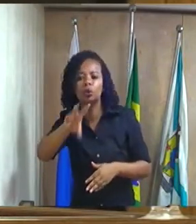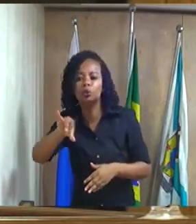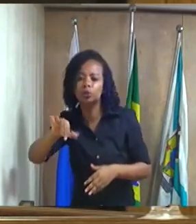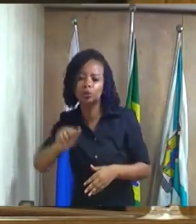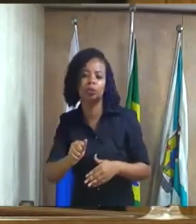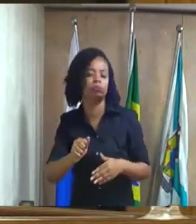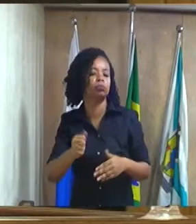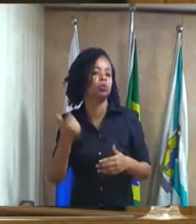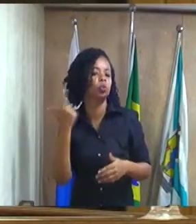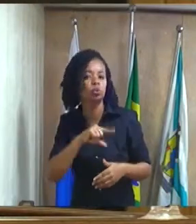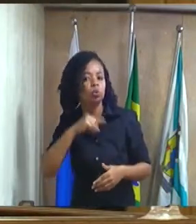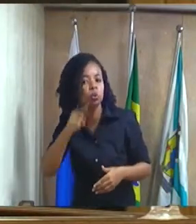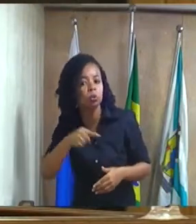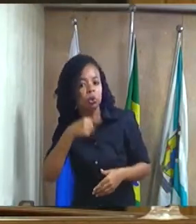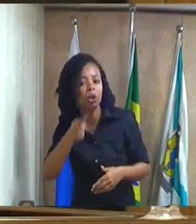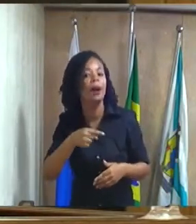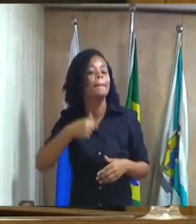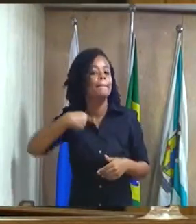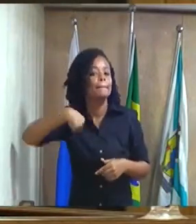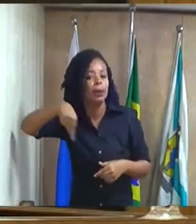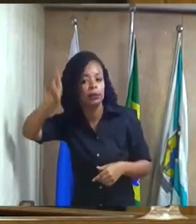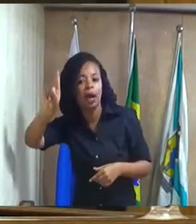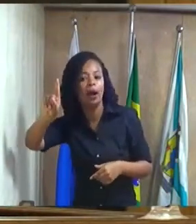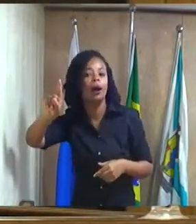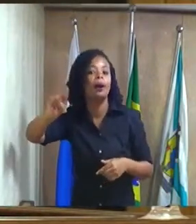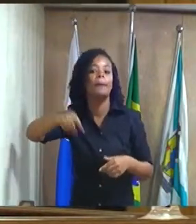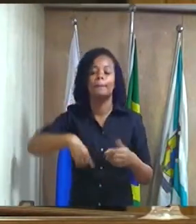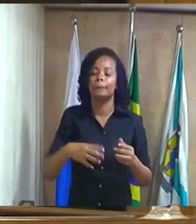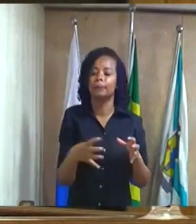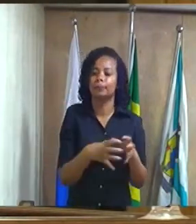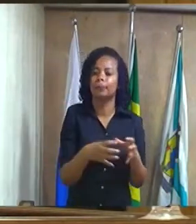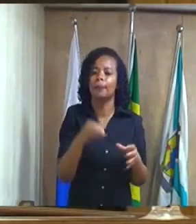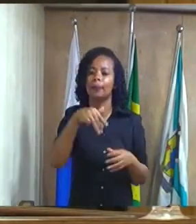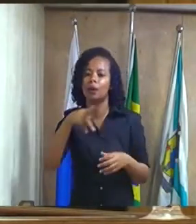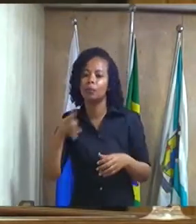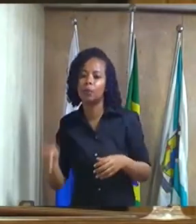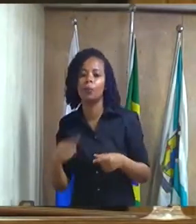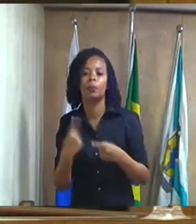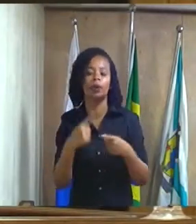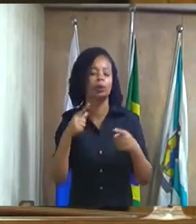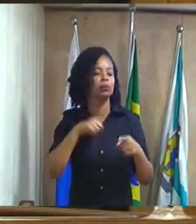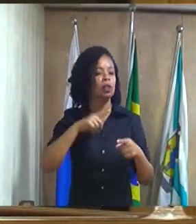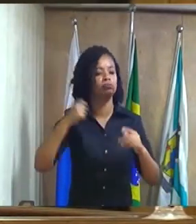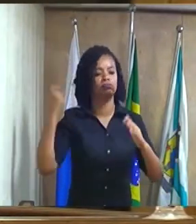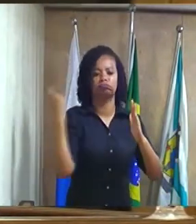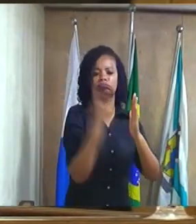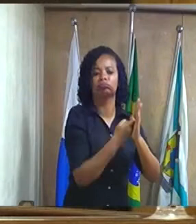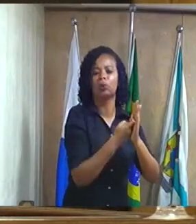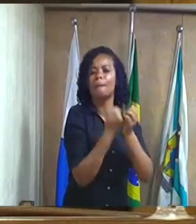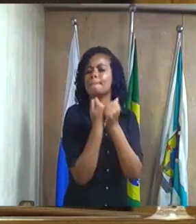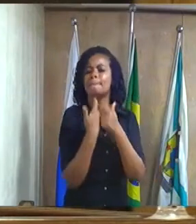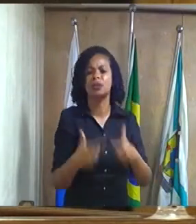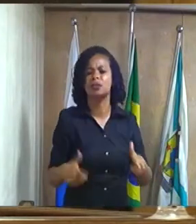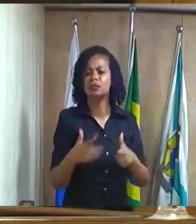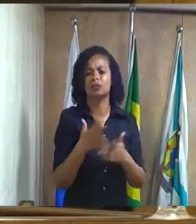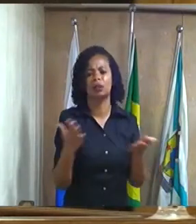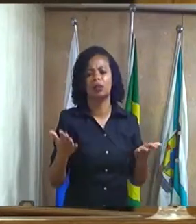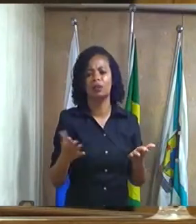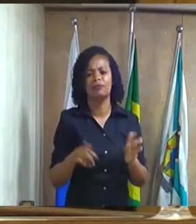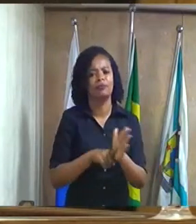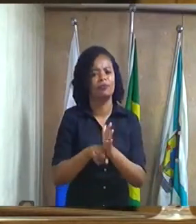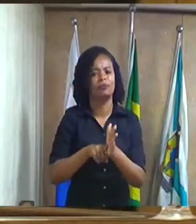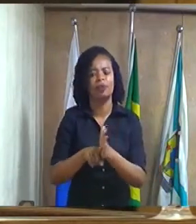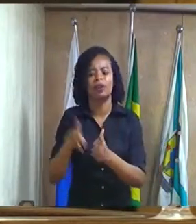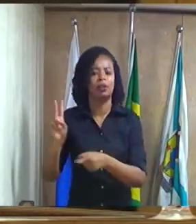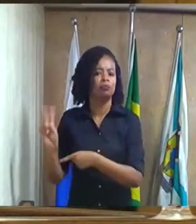forma vamos mandar para o Ministério Público porque já tem uma denúncia aqui já tem uma denúncia aqui que essa não precisa mais investigar